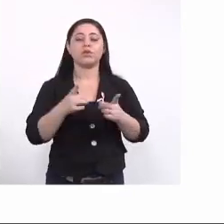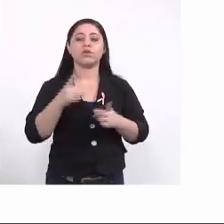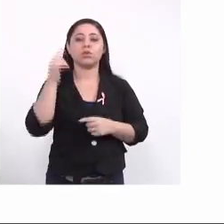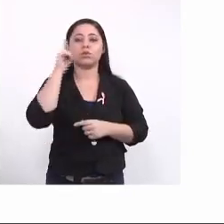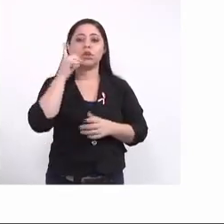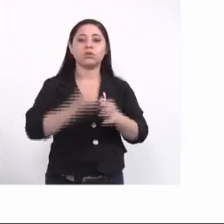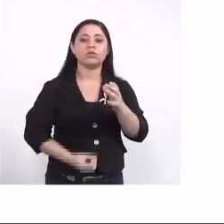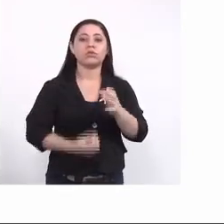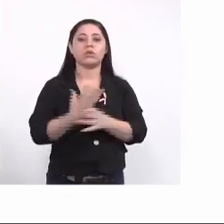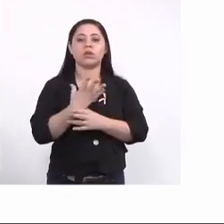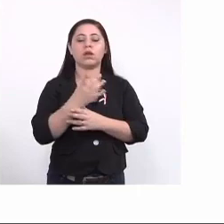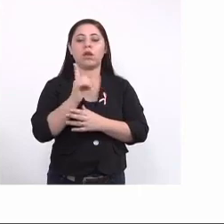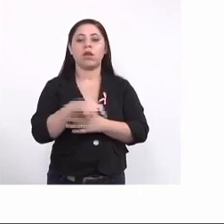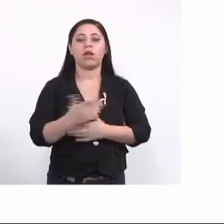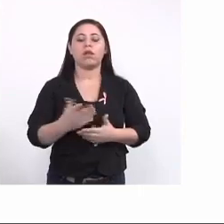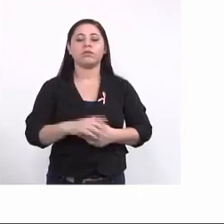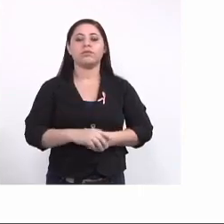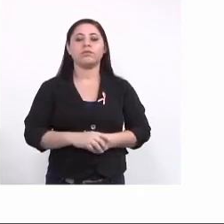para a gente criar